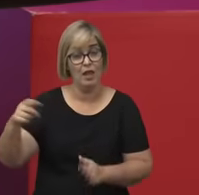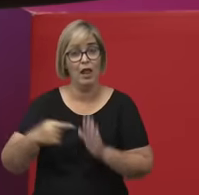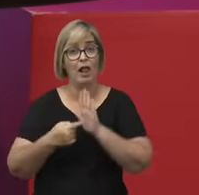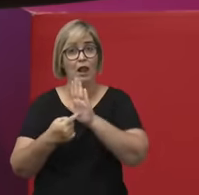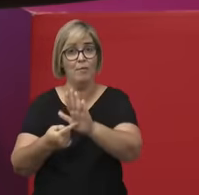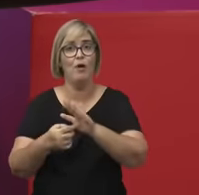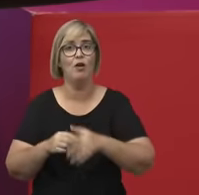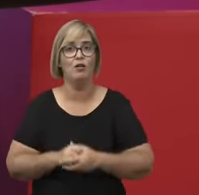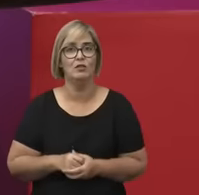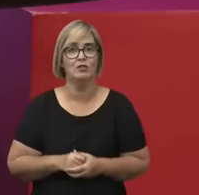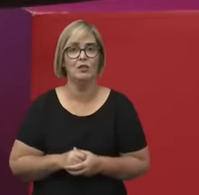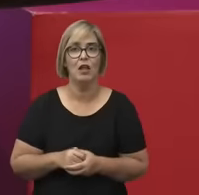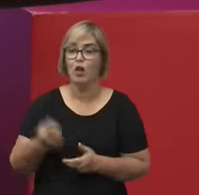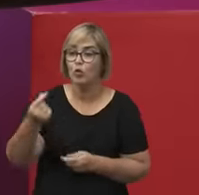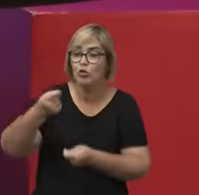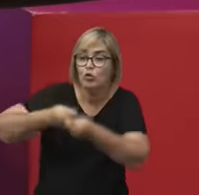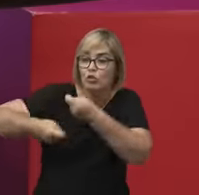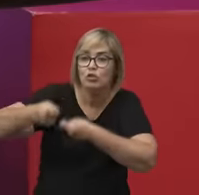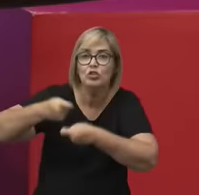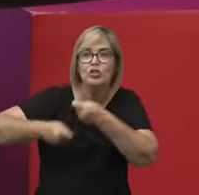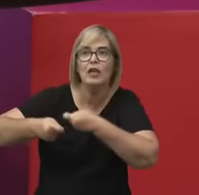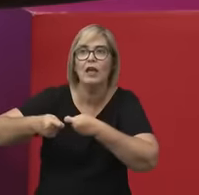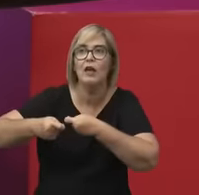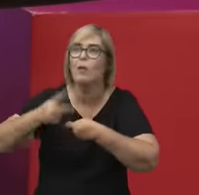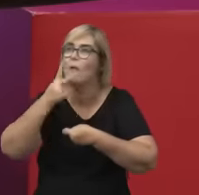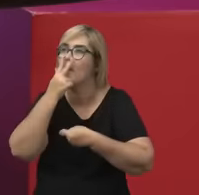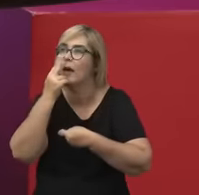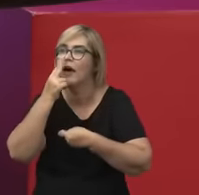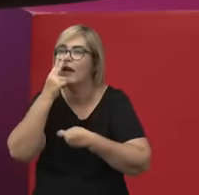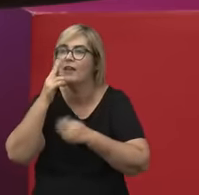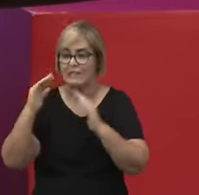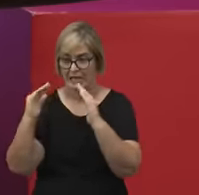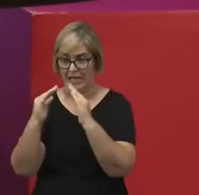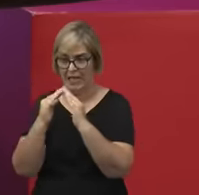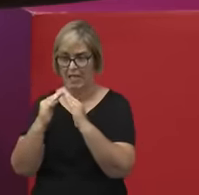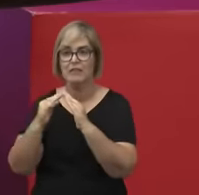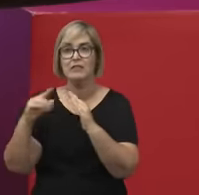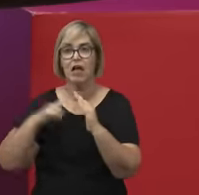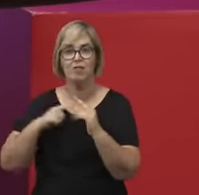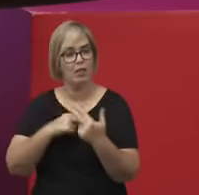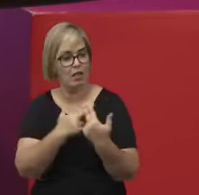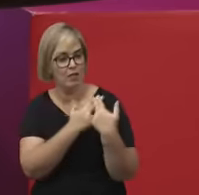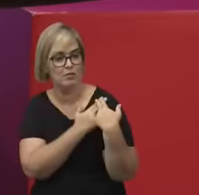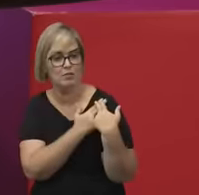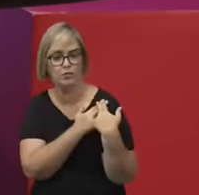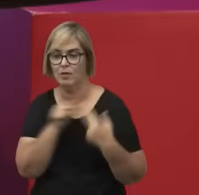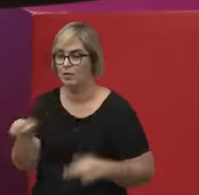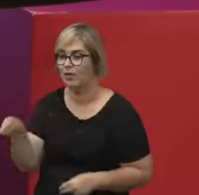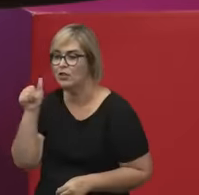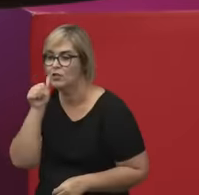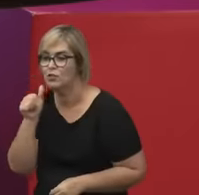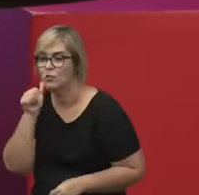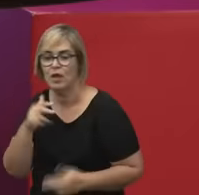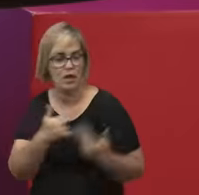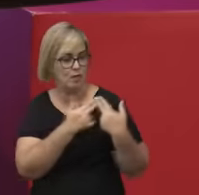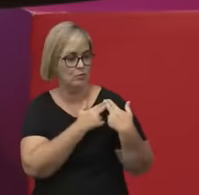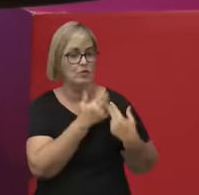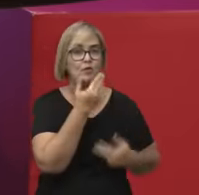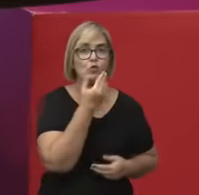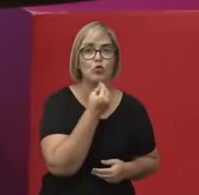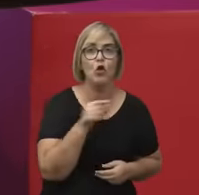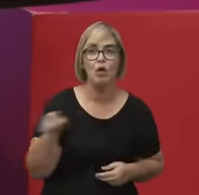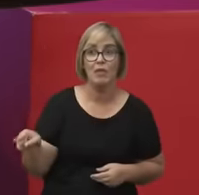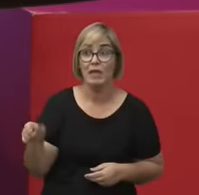depende dessa divisão de trabalho dentro de casa, porque, afinal de contas, o trabalho doméstico passa a ser um trabalho não remunerado